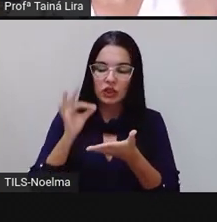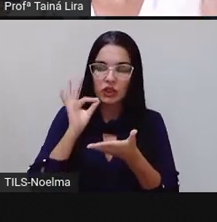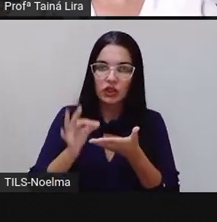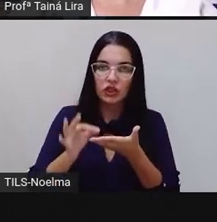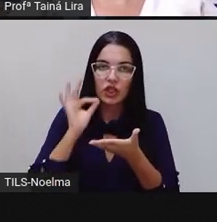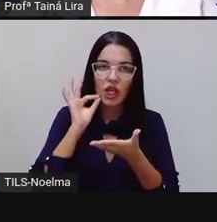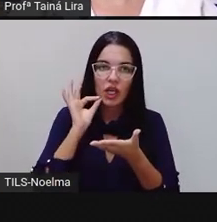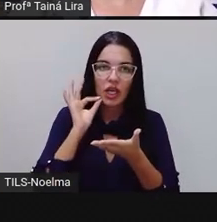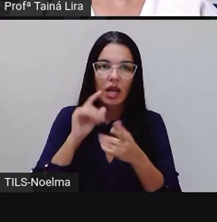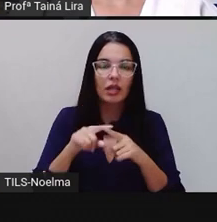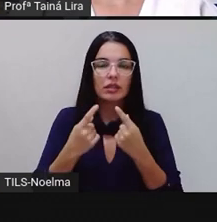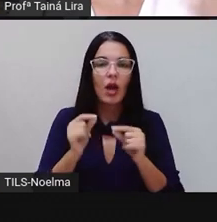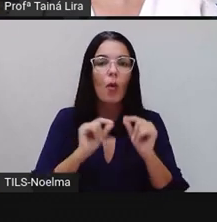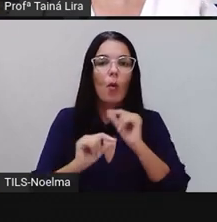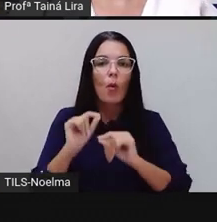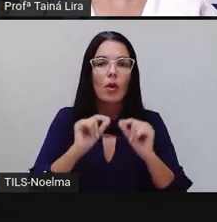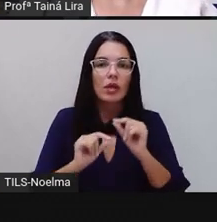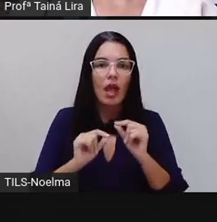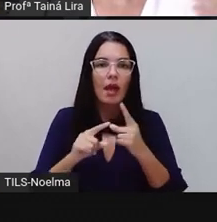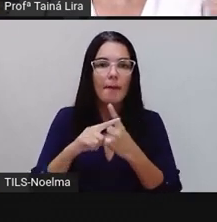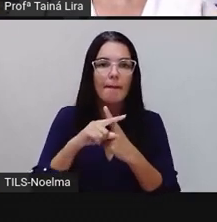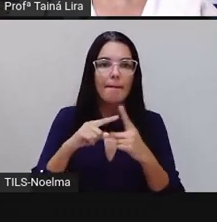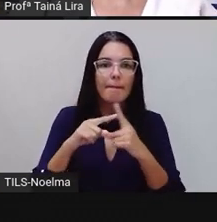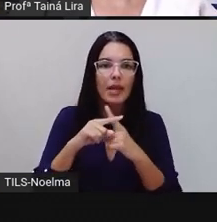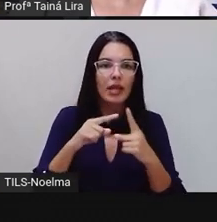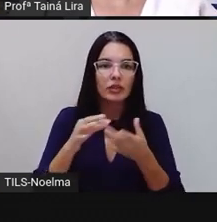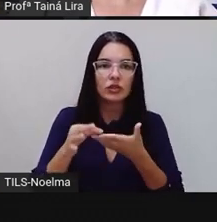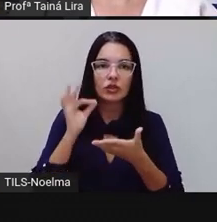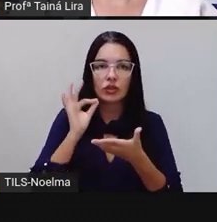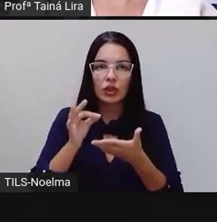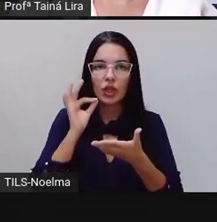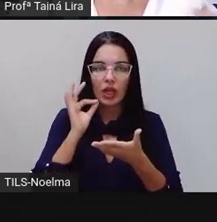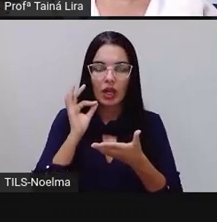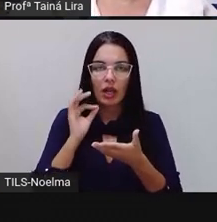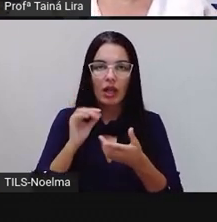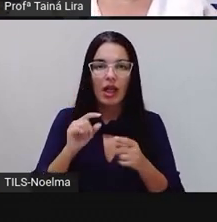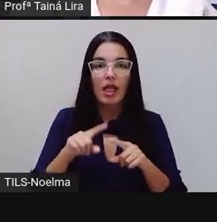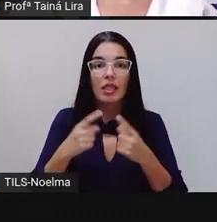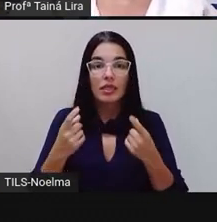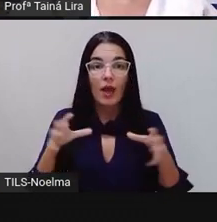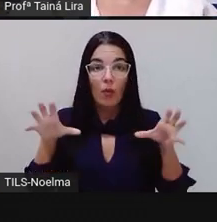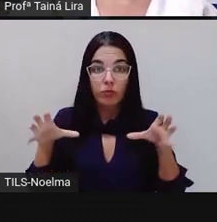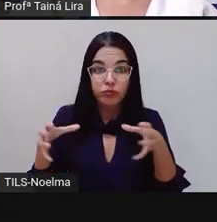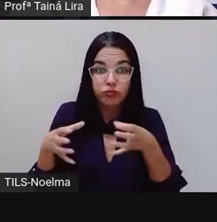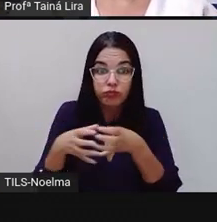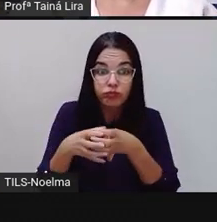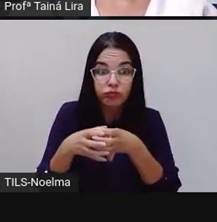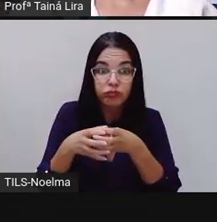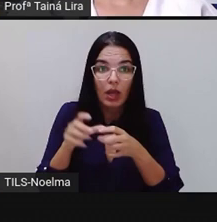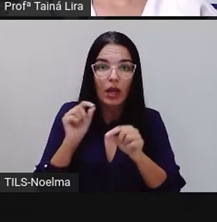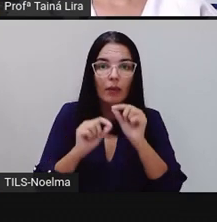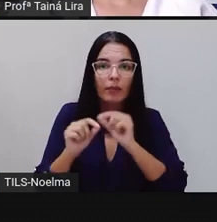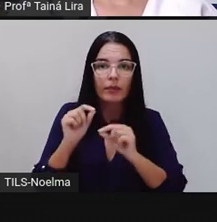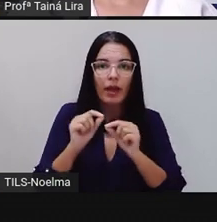Meia xícara de hortelã. Então a quantidade da receita é, ó,